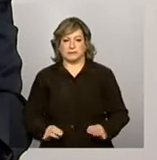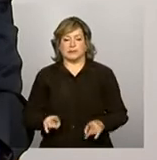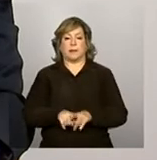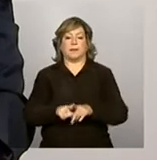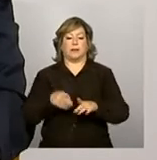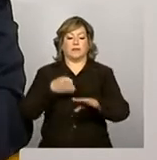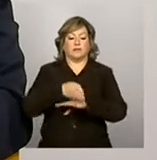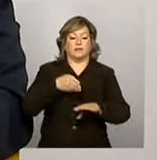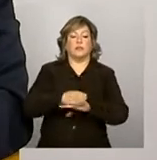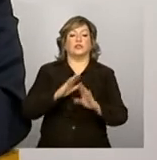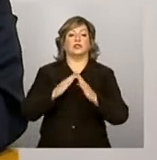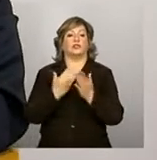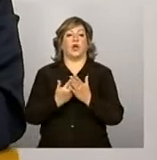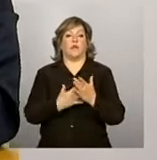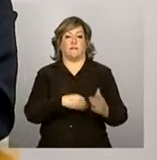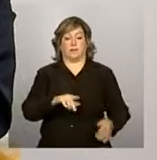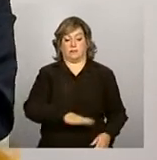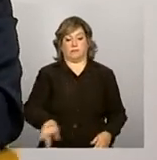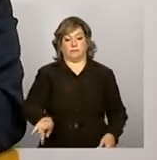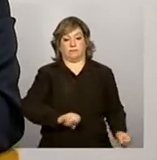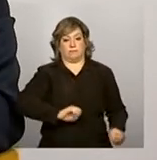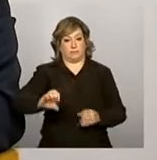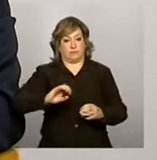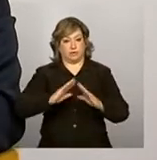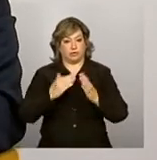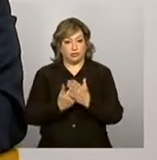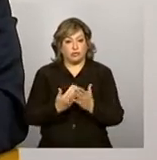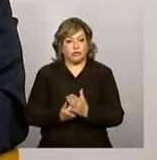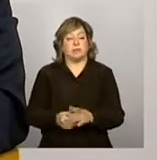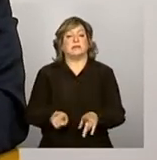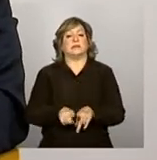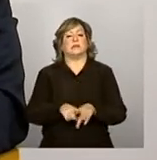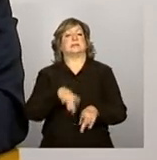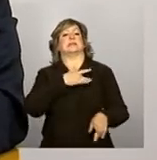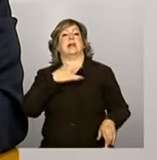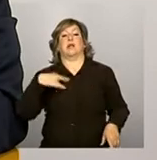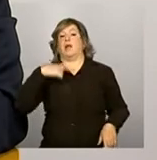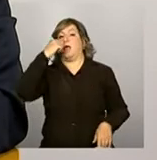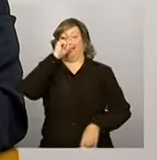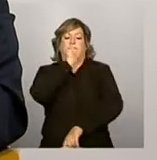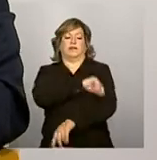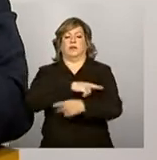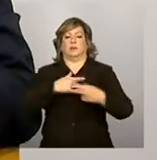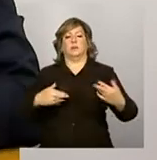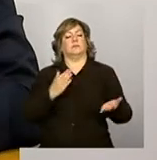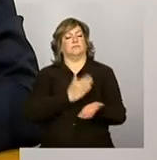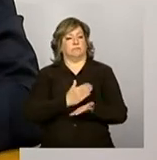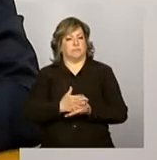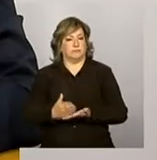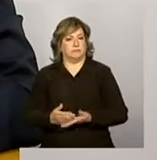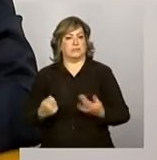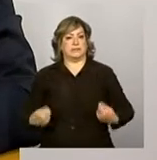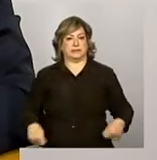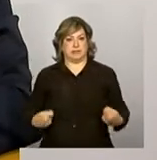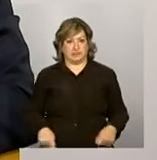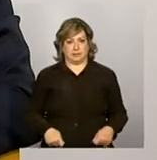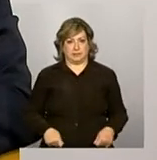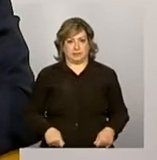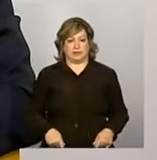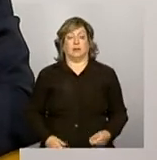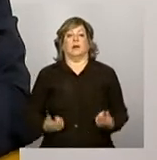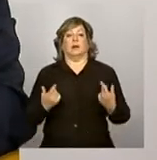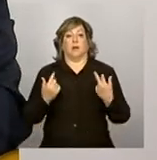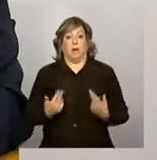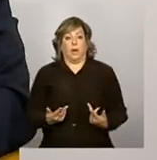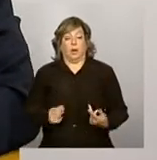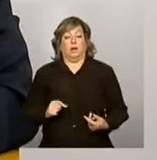escolar. Isso é trabalho que, claro, é feito no município, mas, para o Estado, é importante haver esse